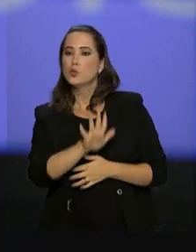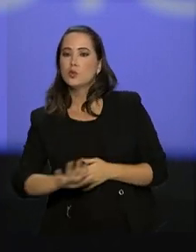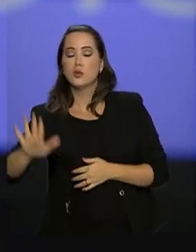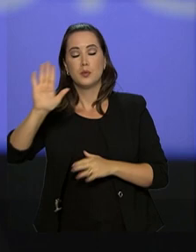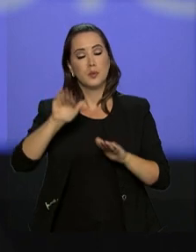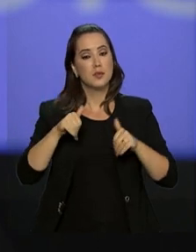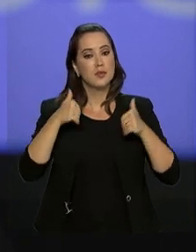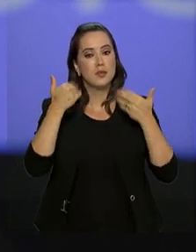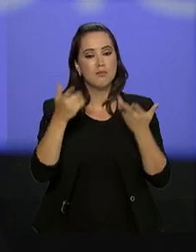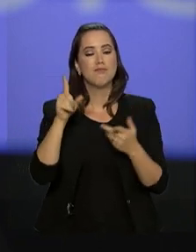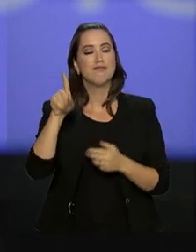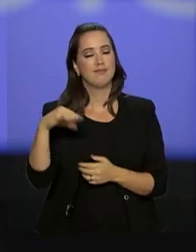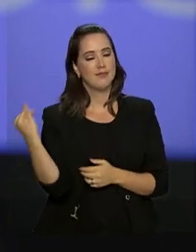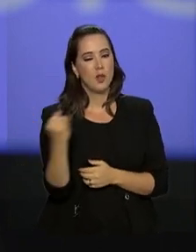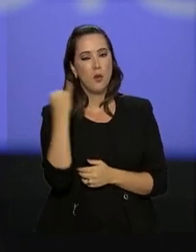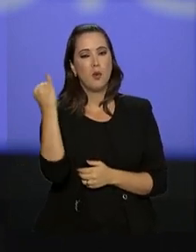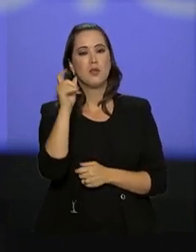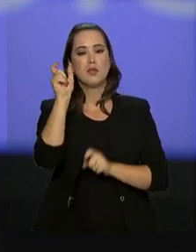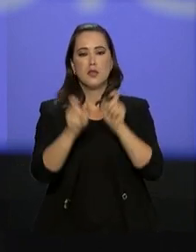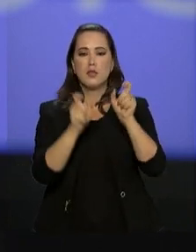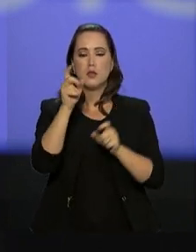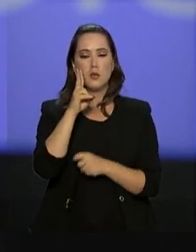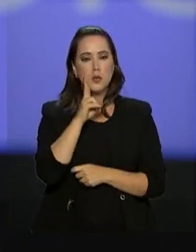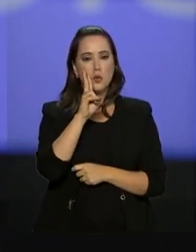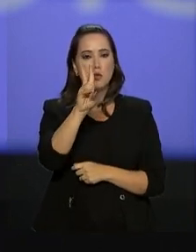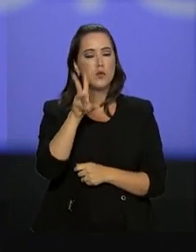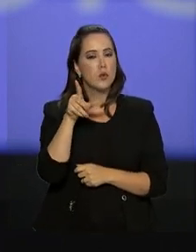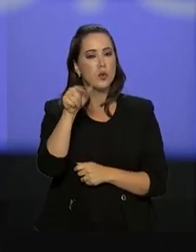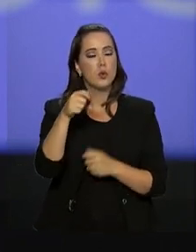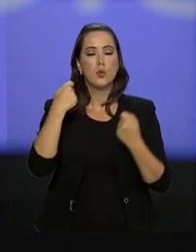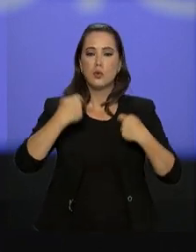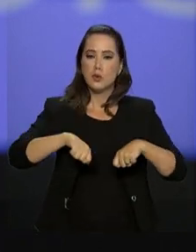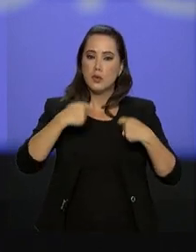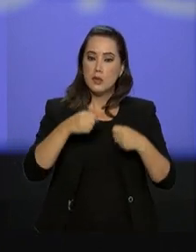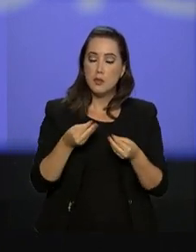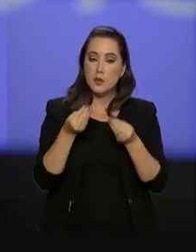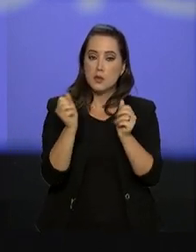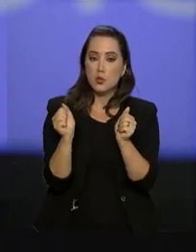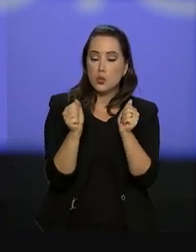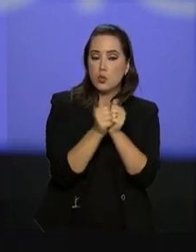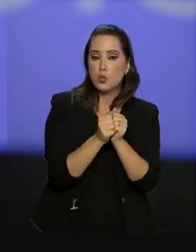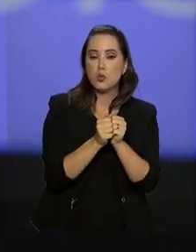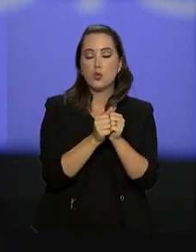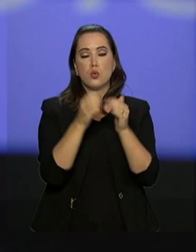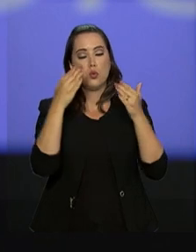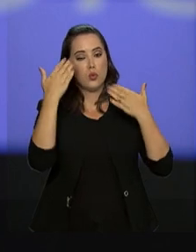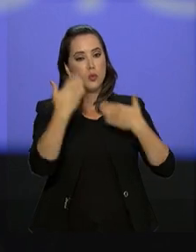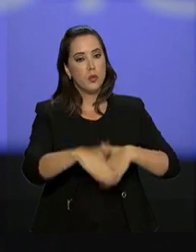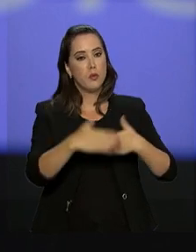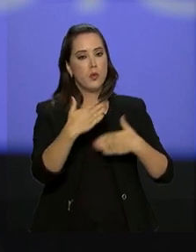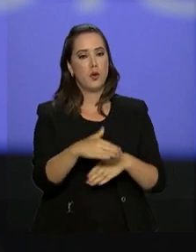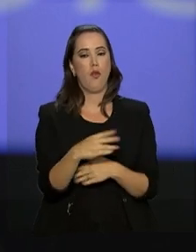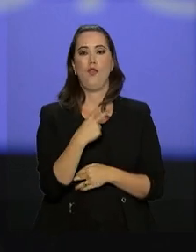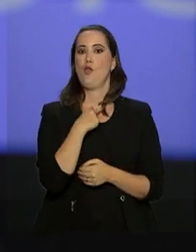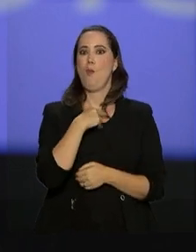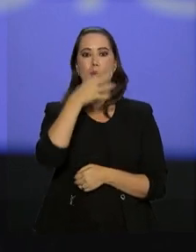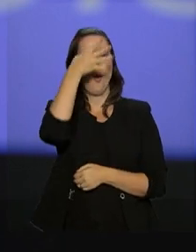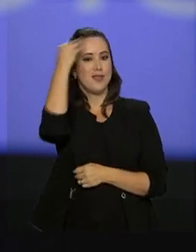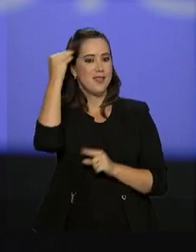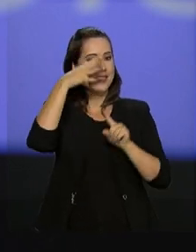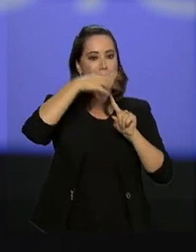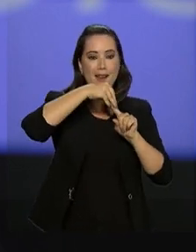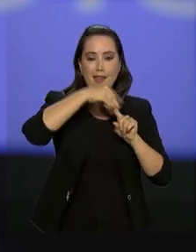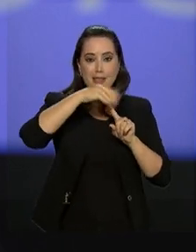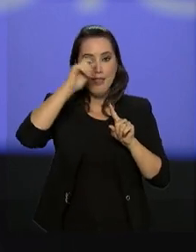Por isso, é fundamental checar tudo o que é necessário levar para o dia da prova. Não se esqueça da caneta